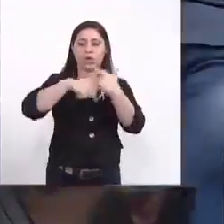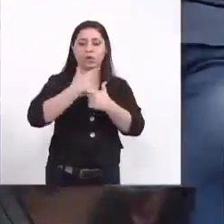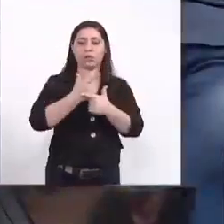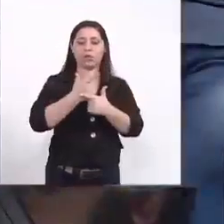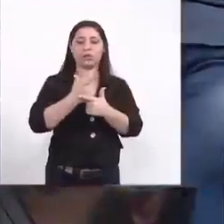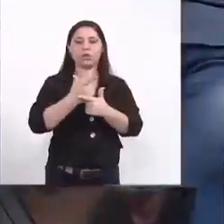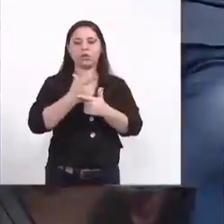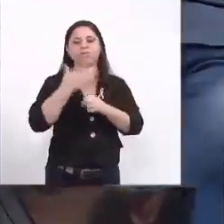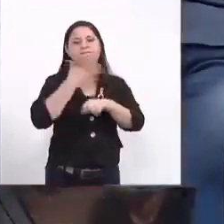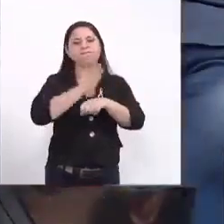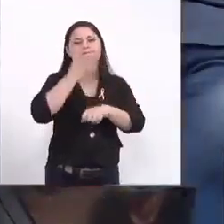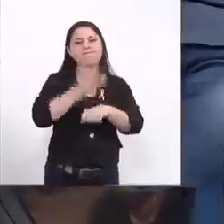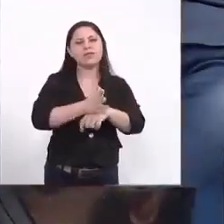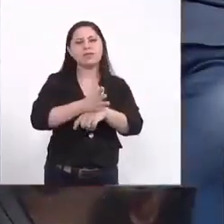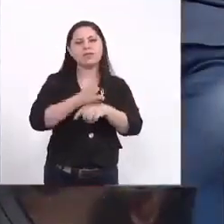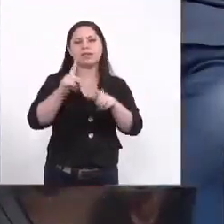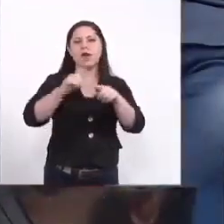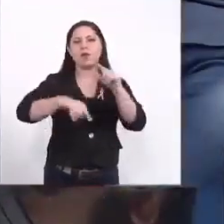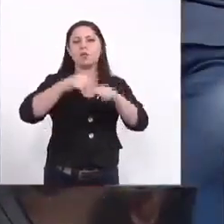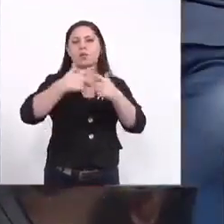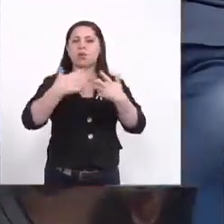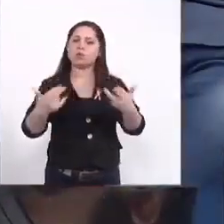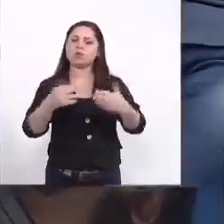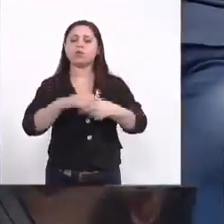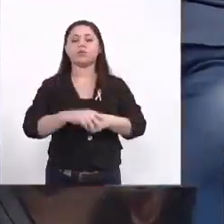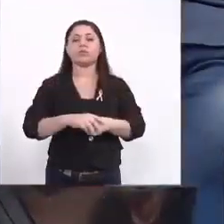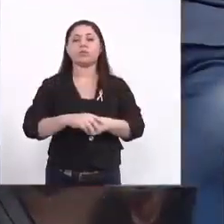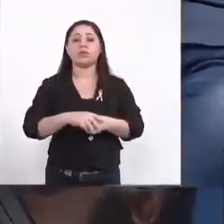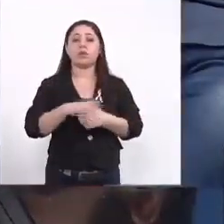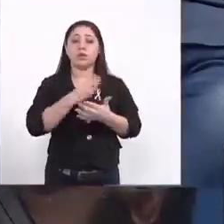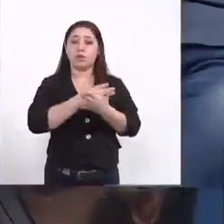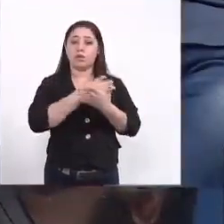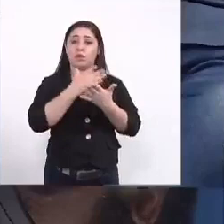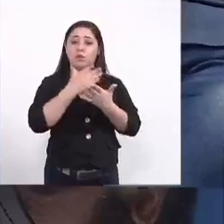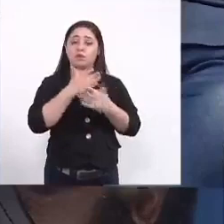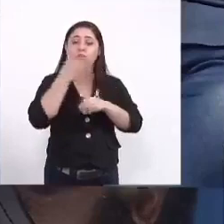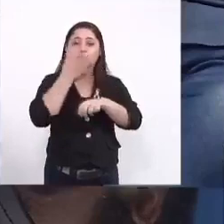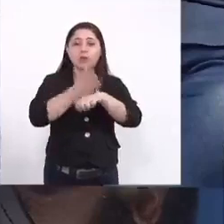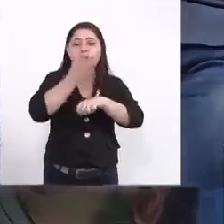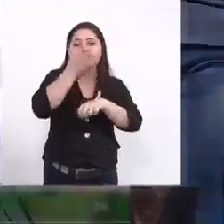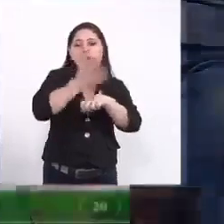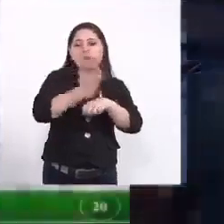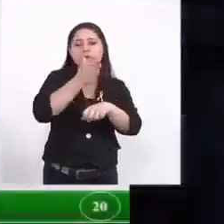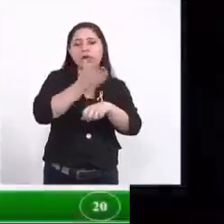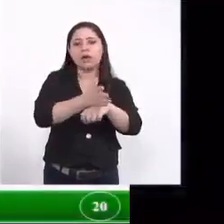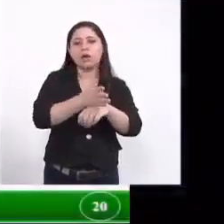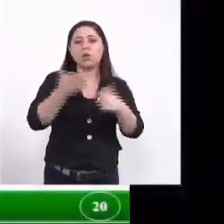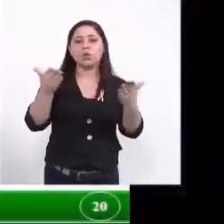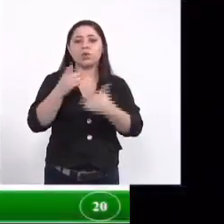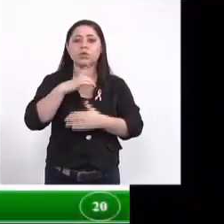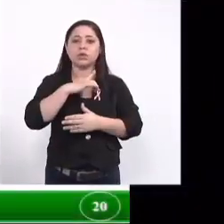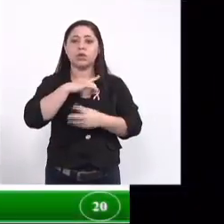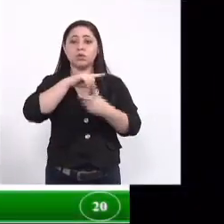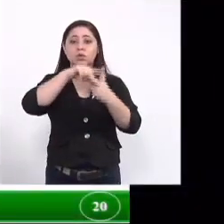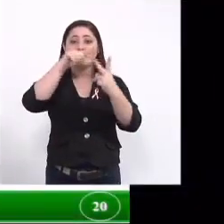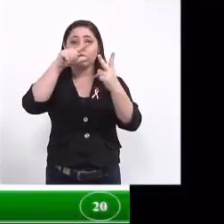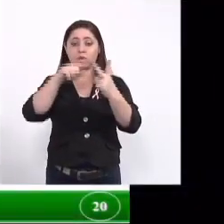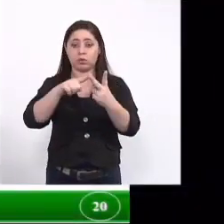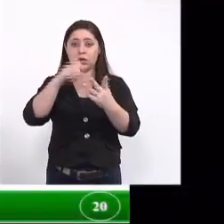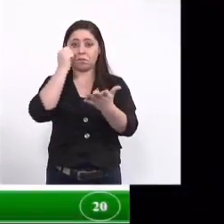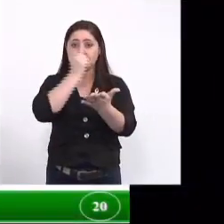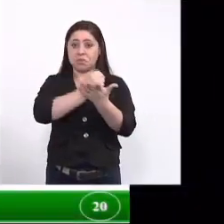ideia e queria testar esse produto nós começamos a testar e hoje nós temos já duas patentes